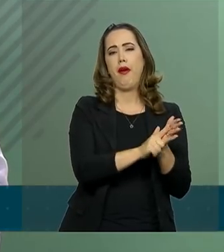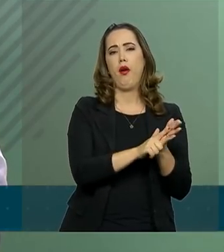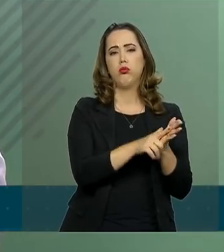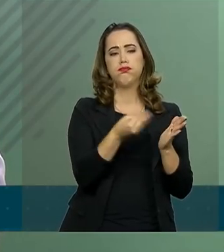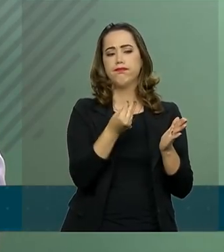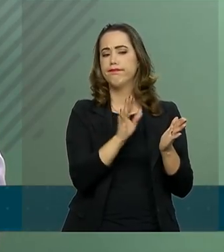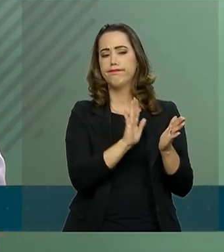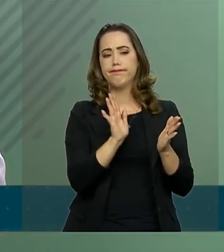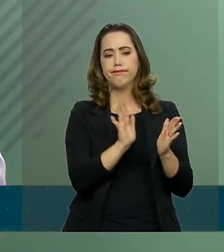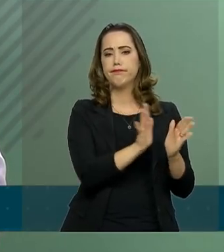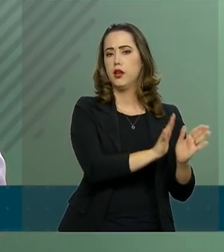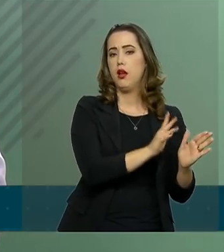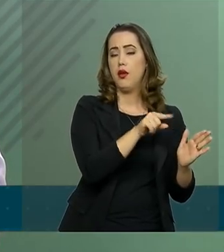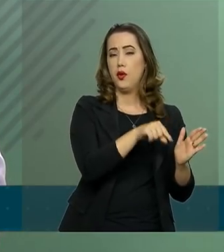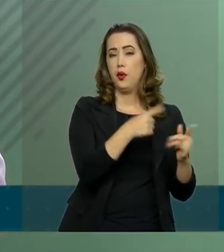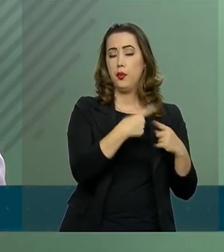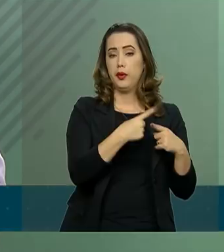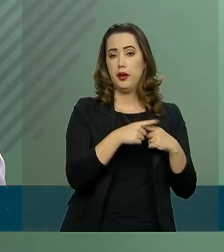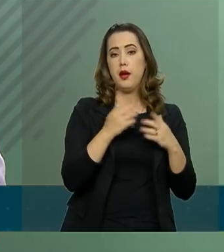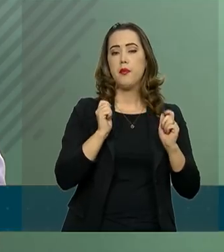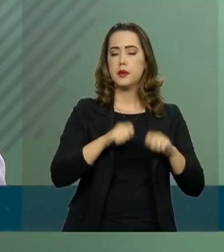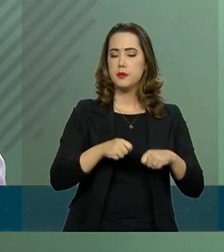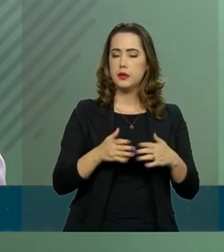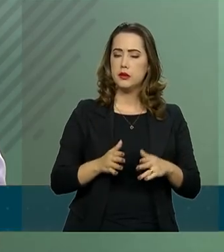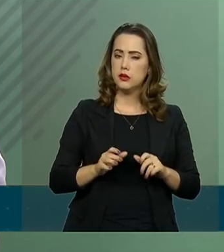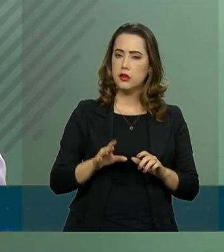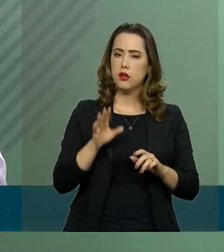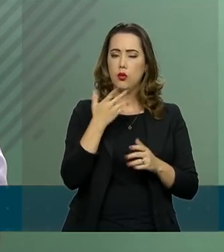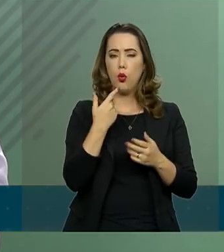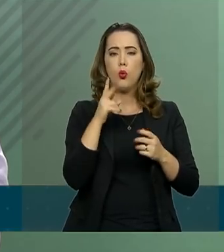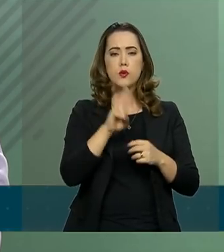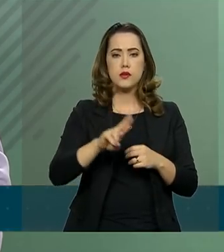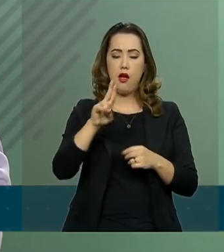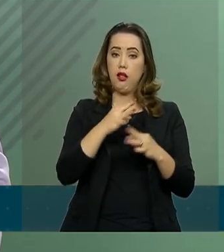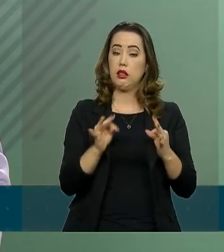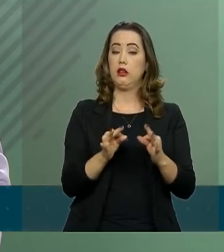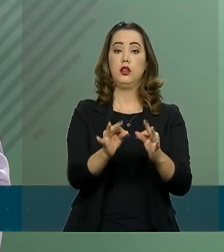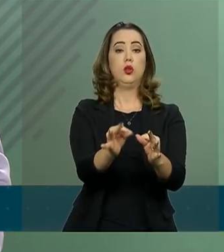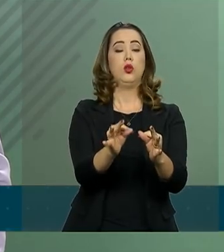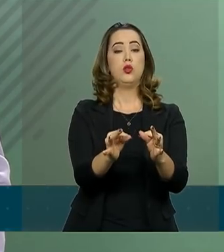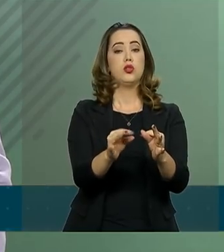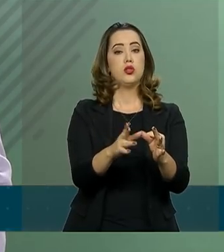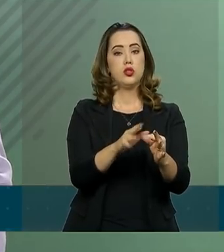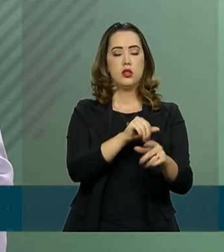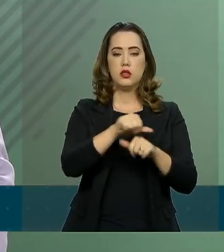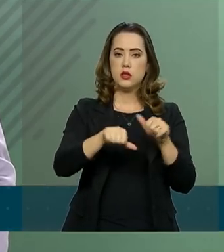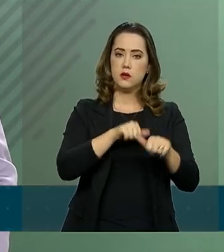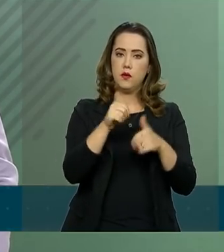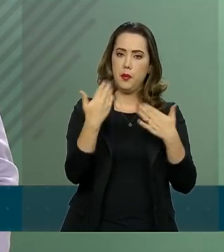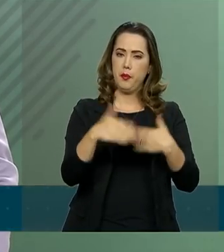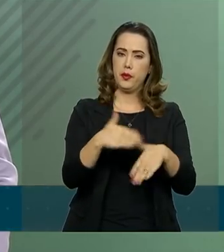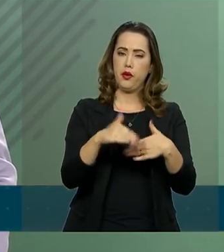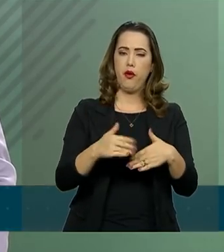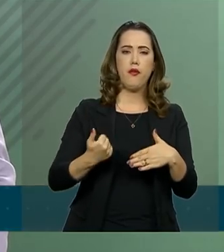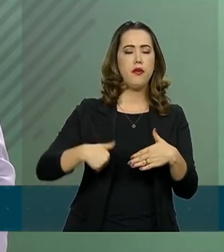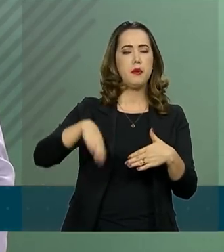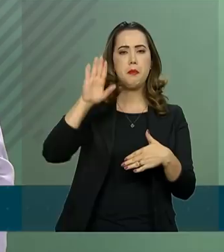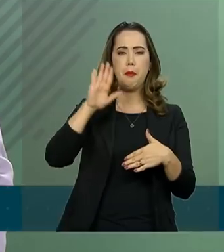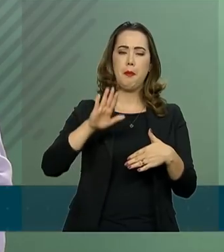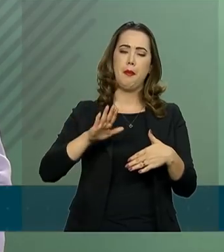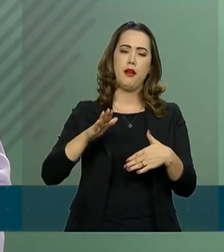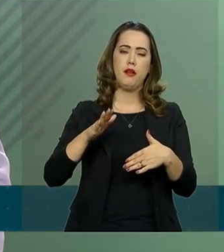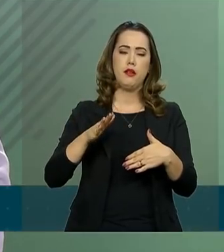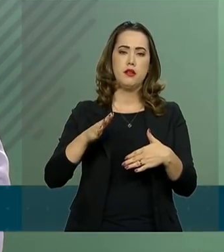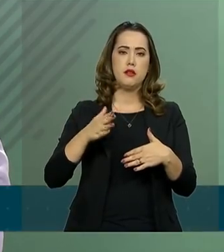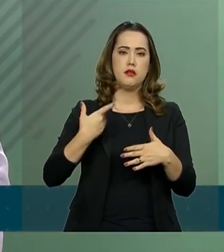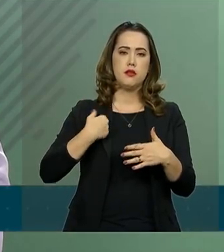Essa prática permitirá explorar ferramentas que tornem a avaliação ainda mais dinâmica.